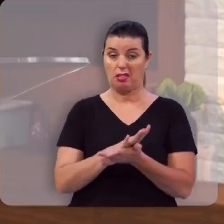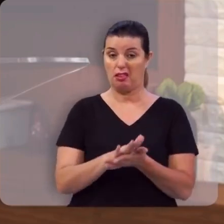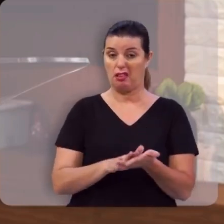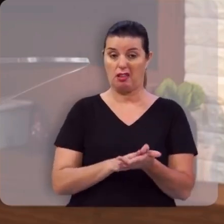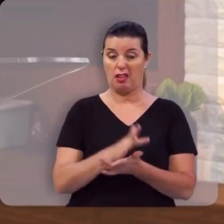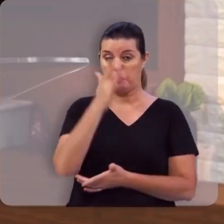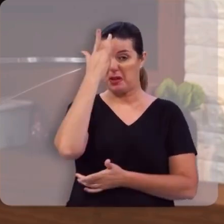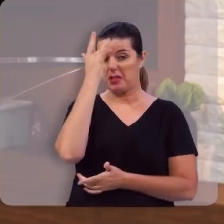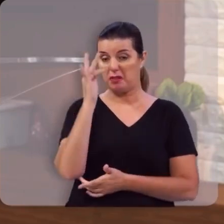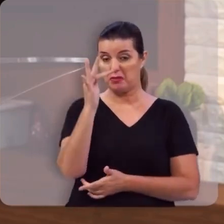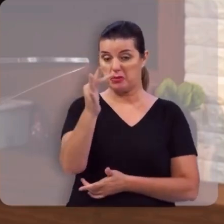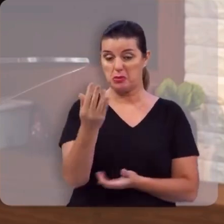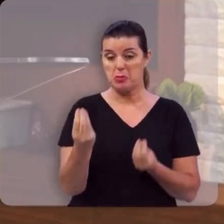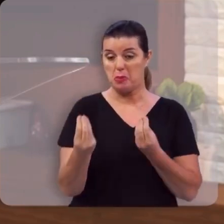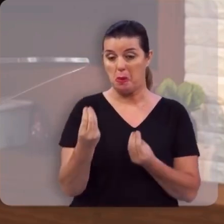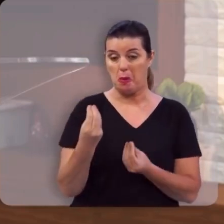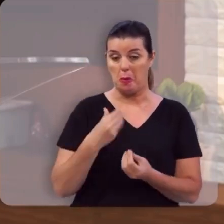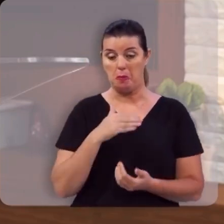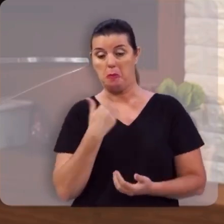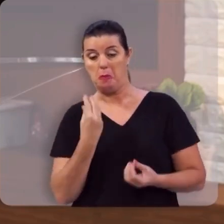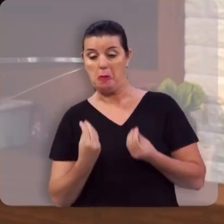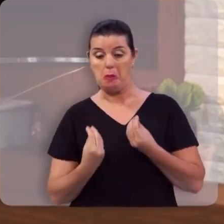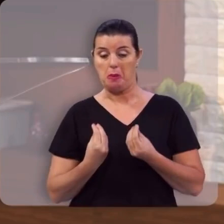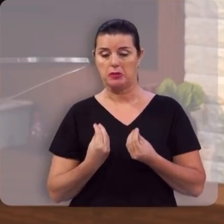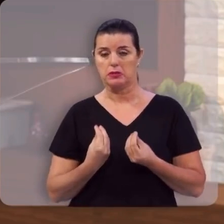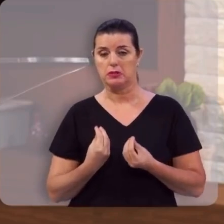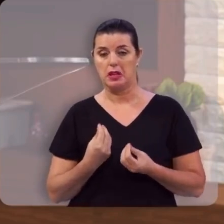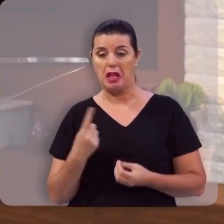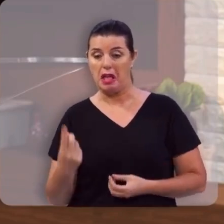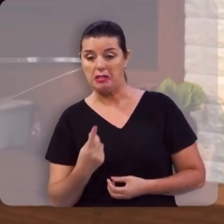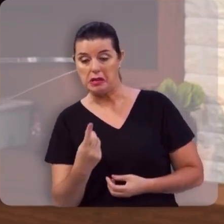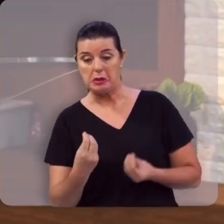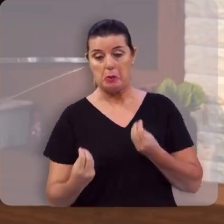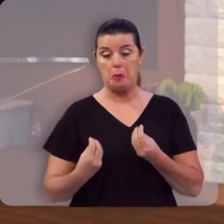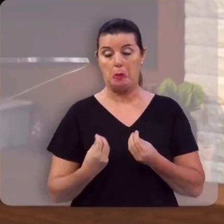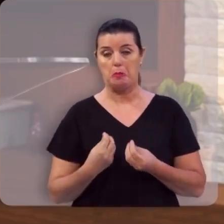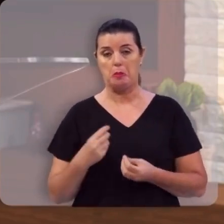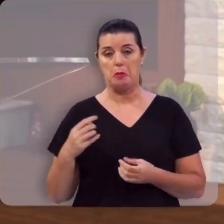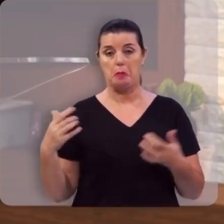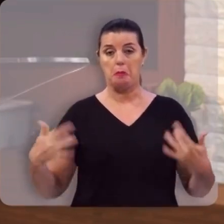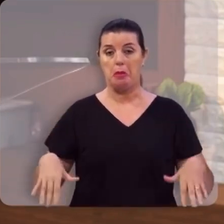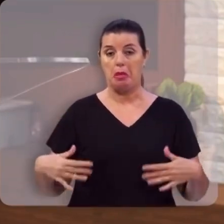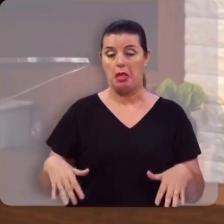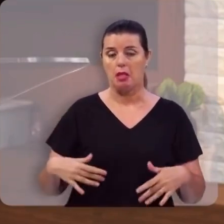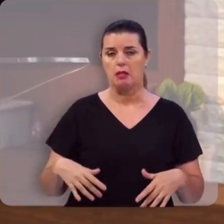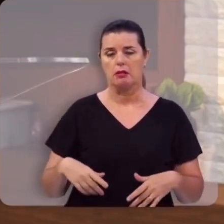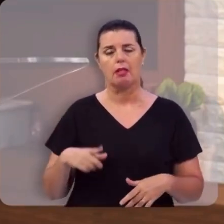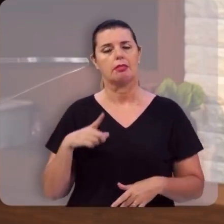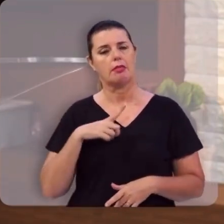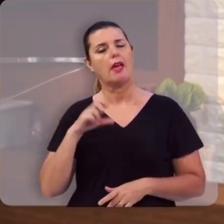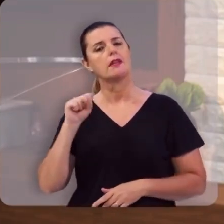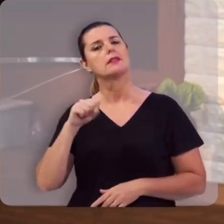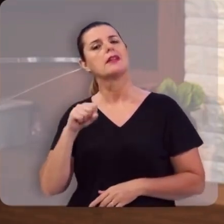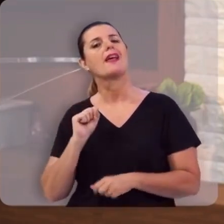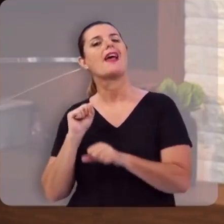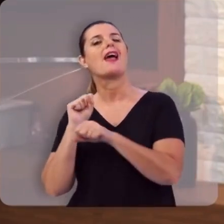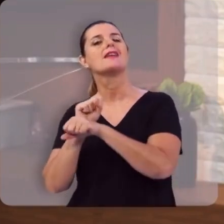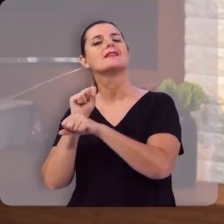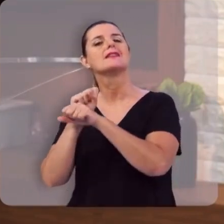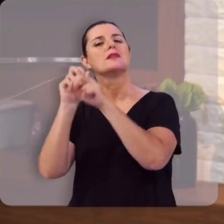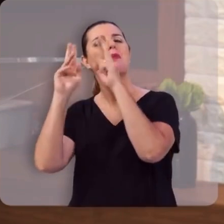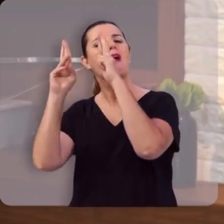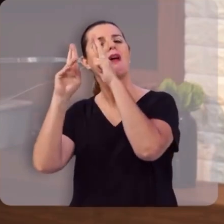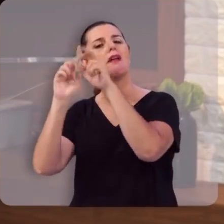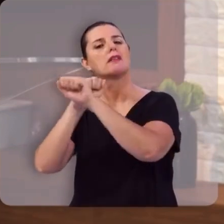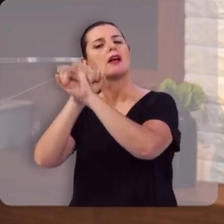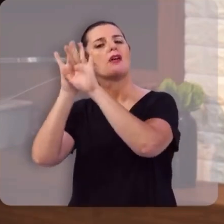do amanhã, da morte, da eternidade. Você tem sim esperança